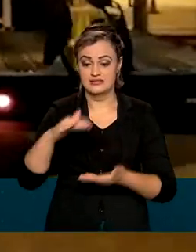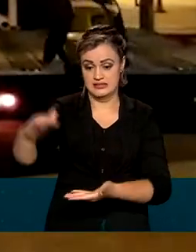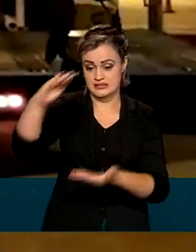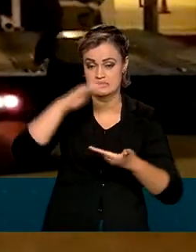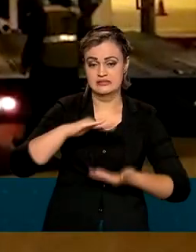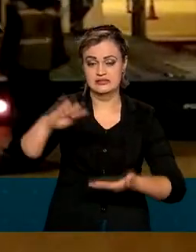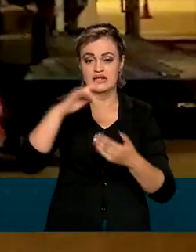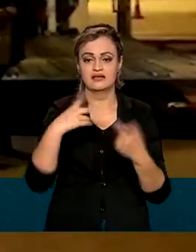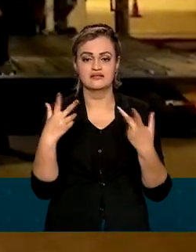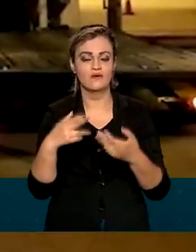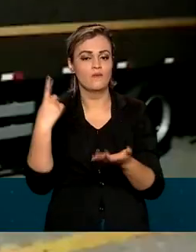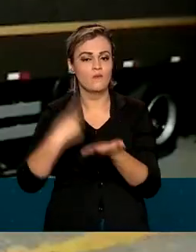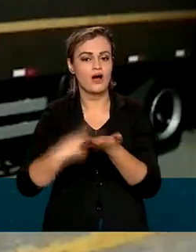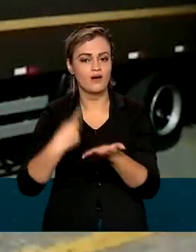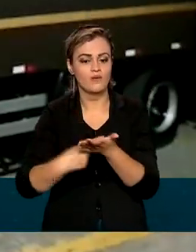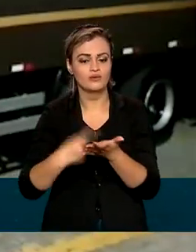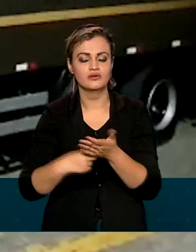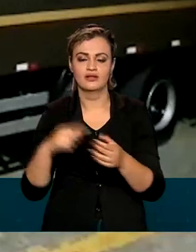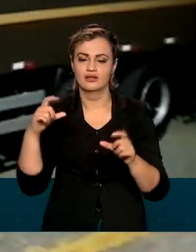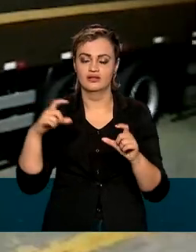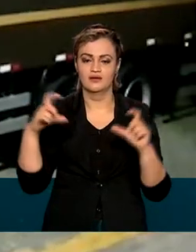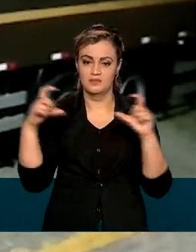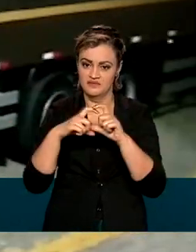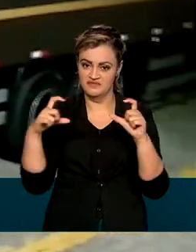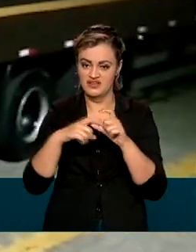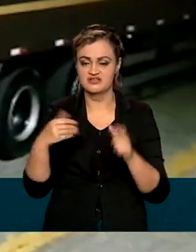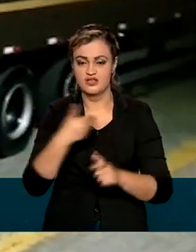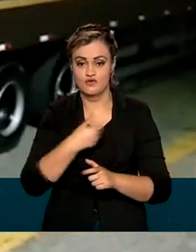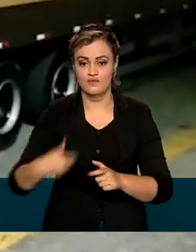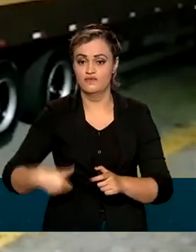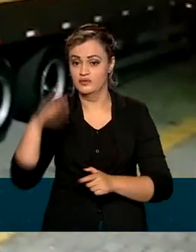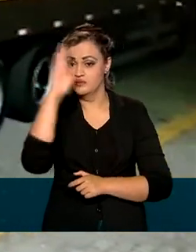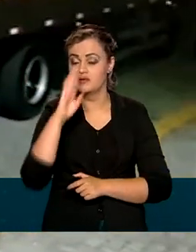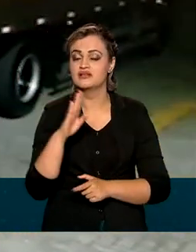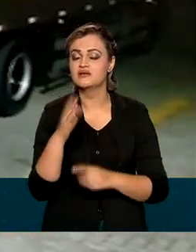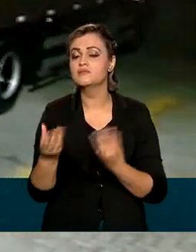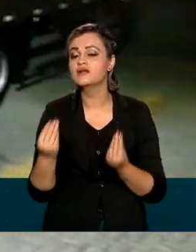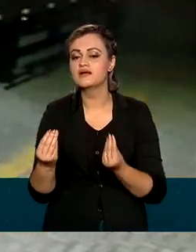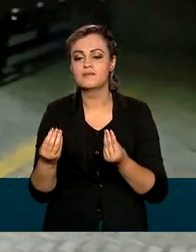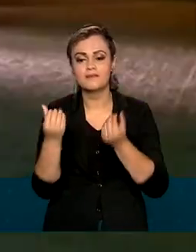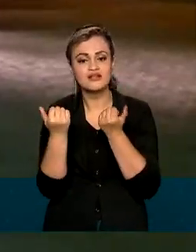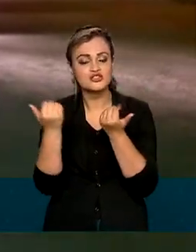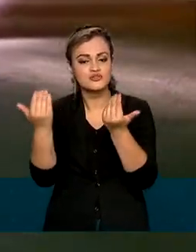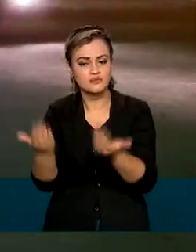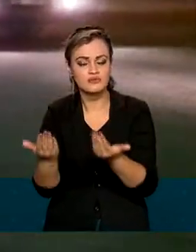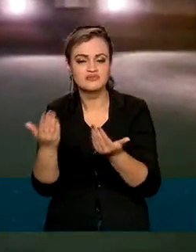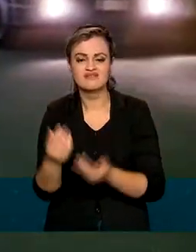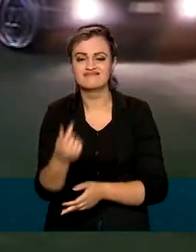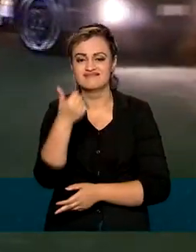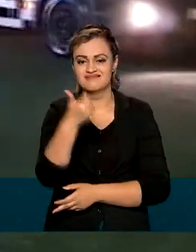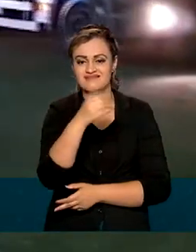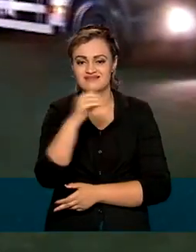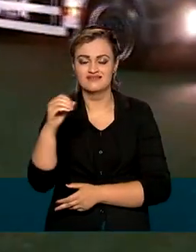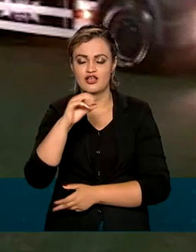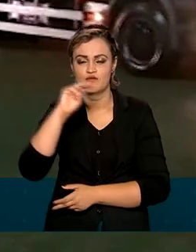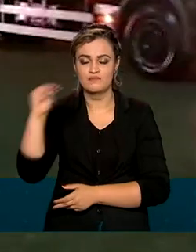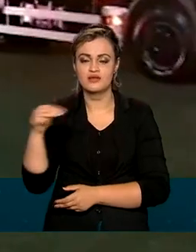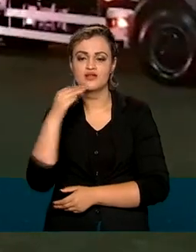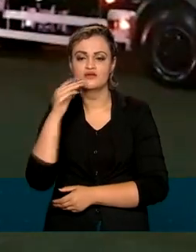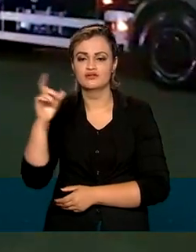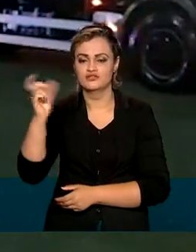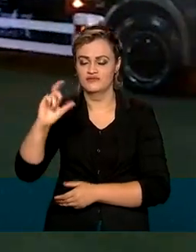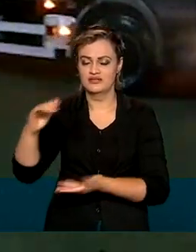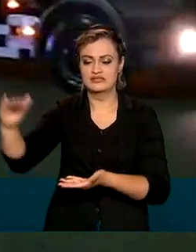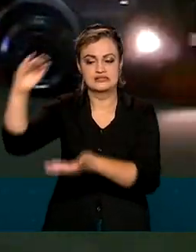parte do acordo firmado entre a Pfizer e o governo brasileiro para a disponibilização de 100 milhões de vacinas ao